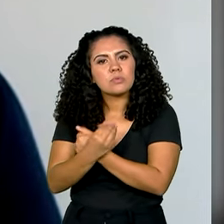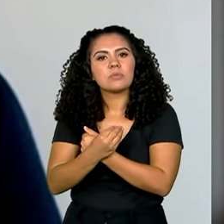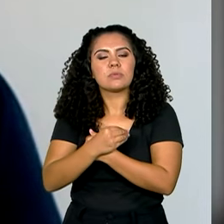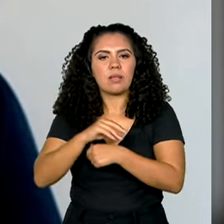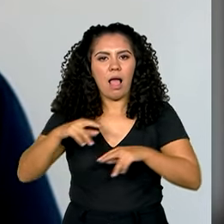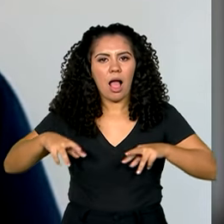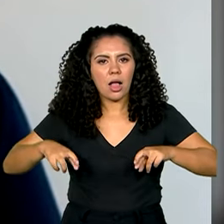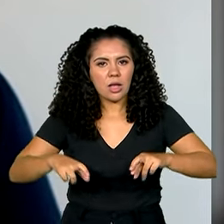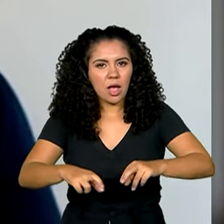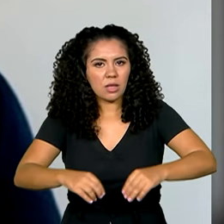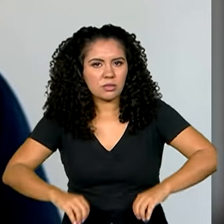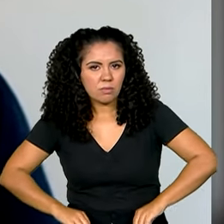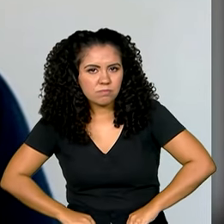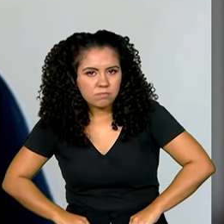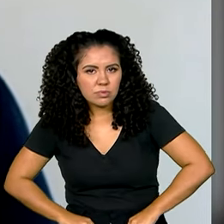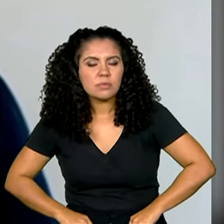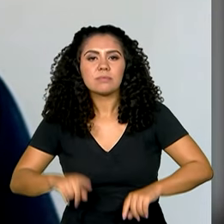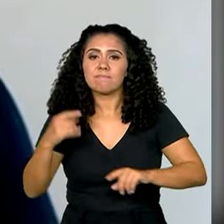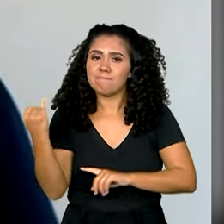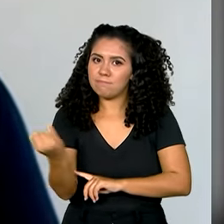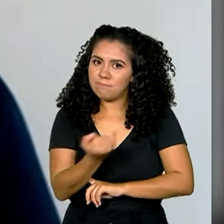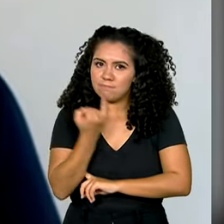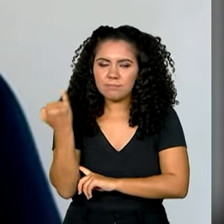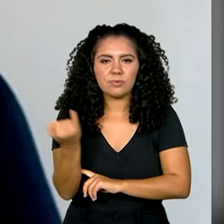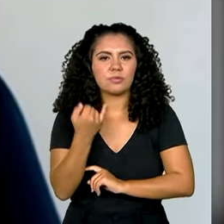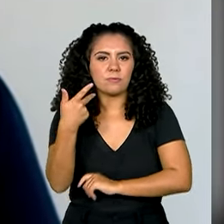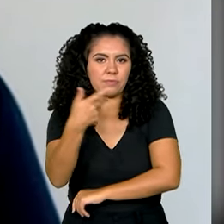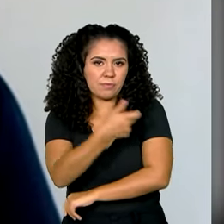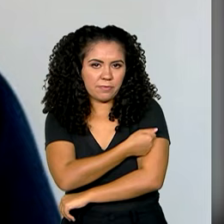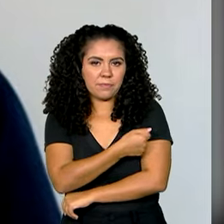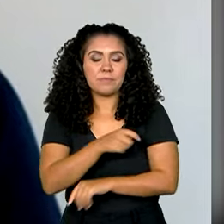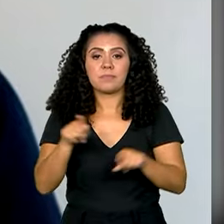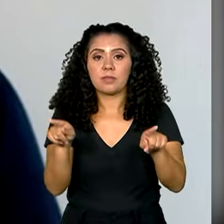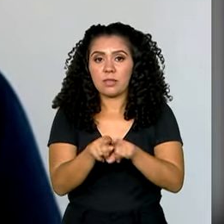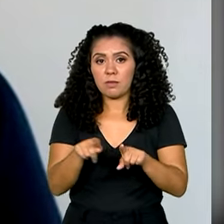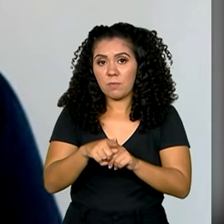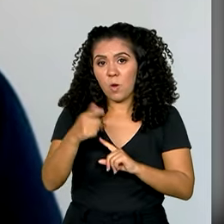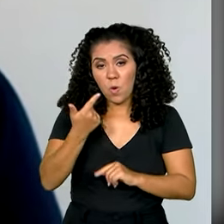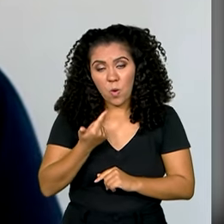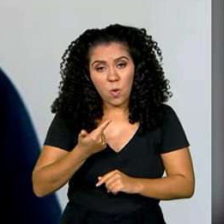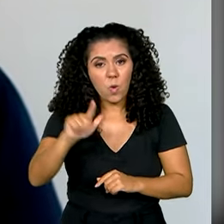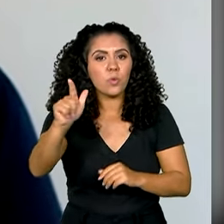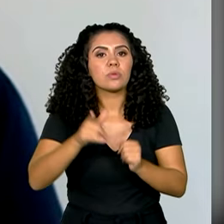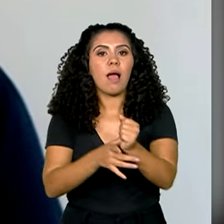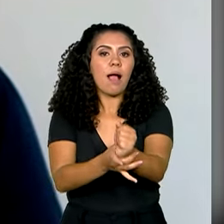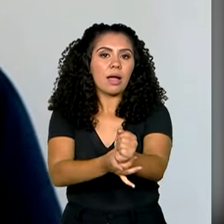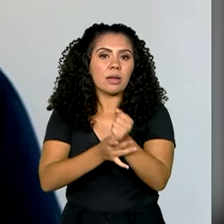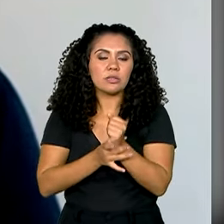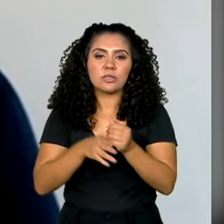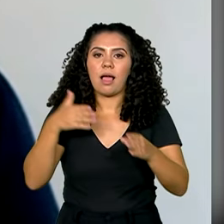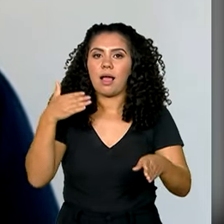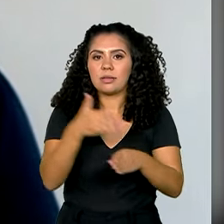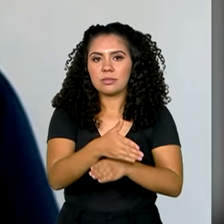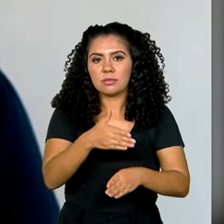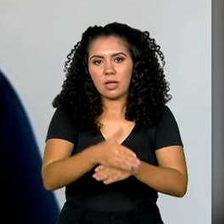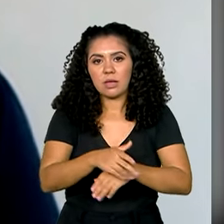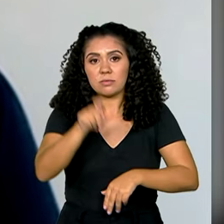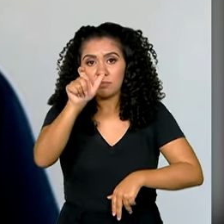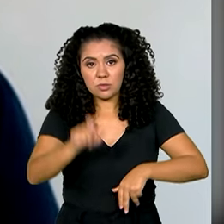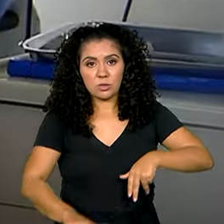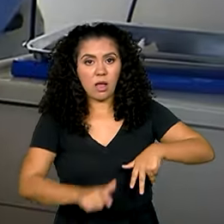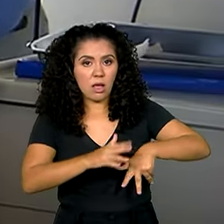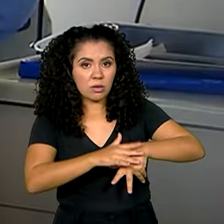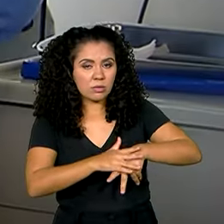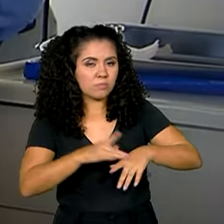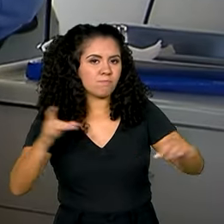cânceres. Então, é fundamental a vacinação. Um segundo ponto da política é garantir o acesso desse paciente ao cuidado